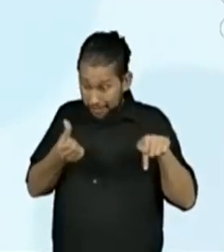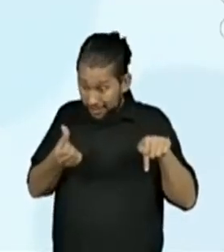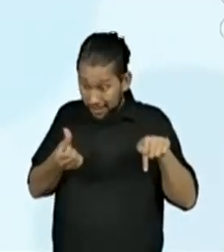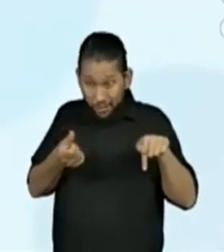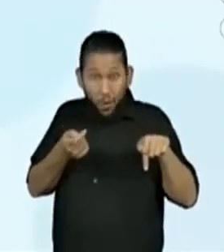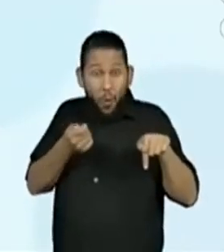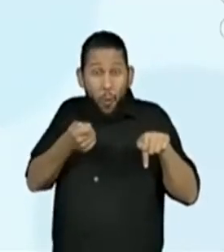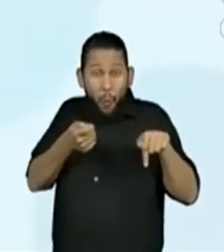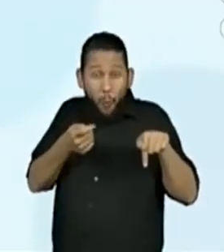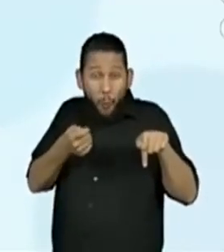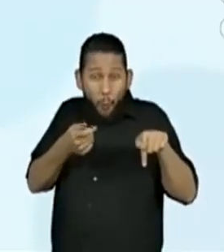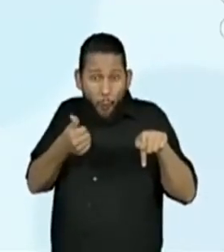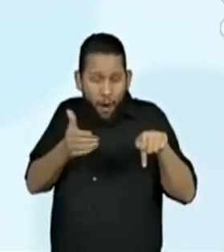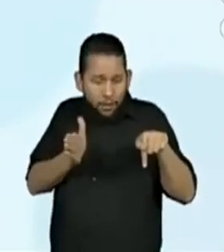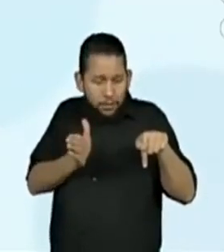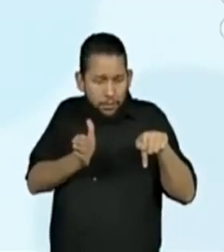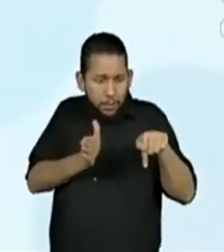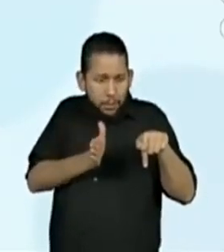Então, é o 6.